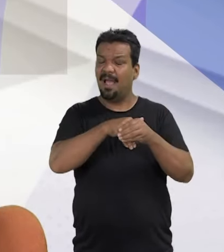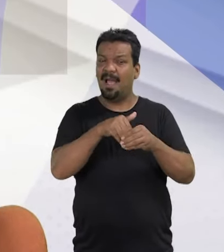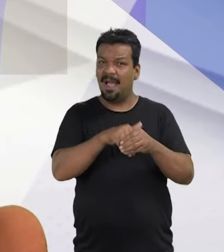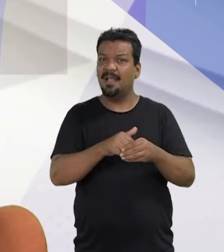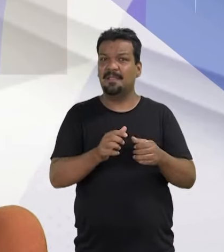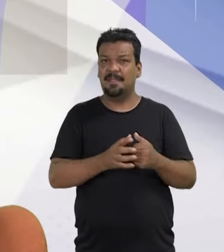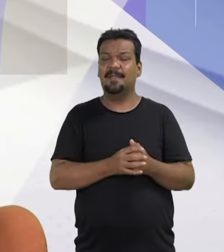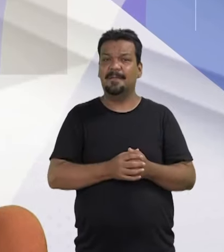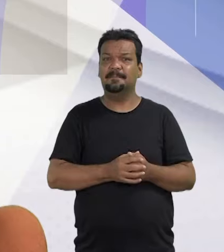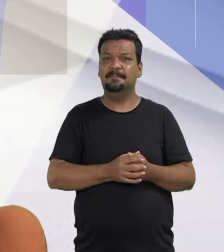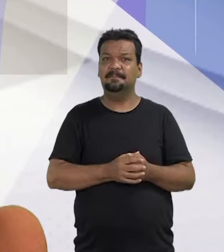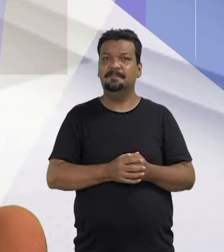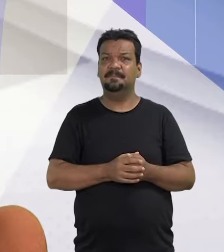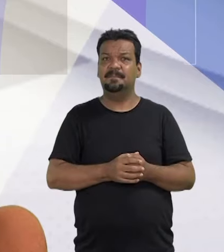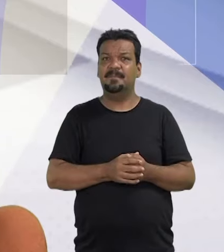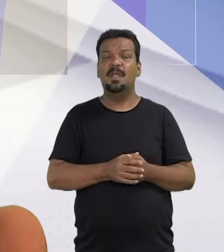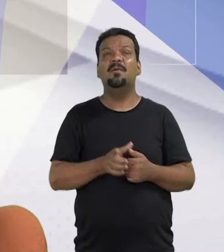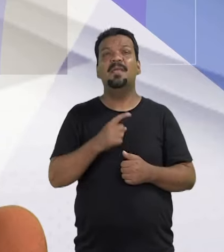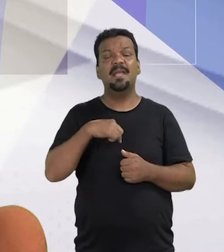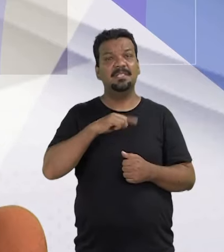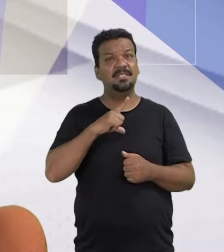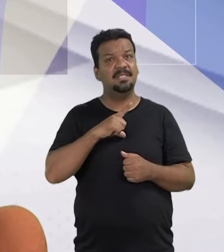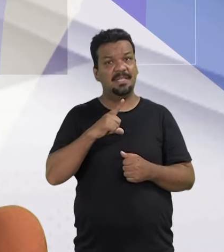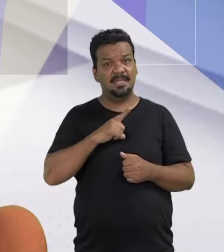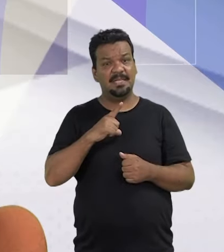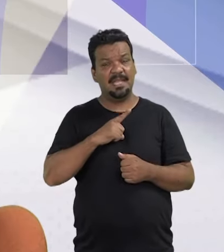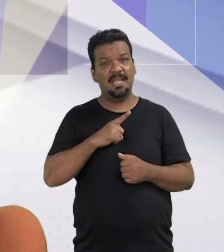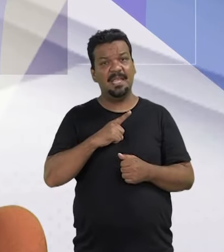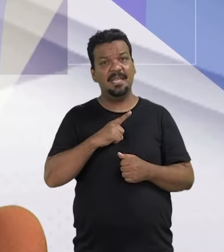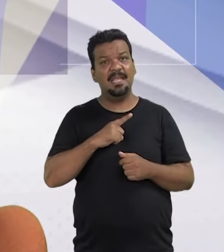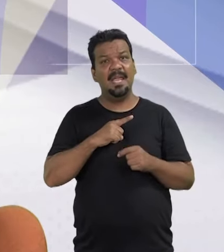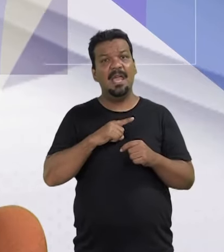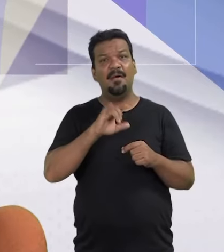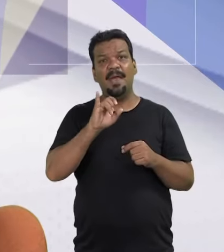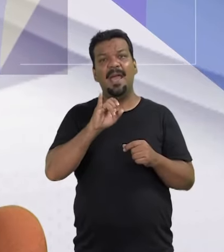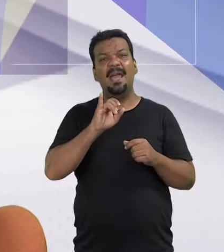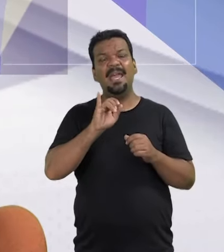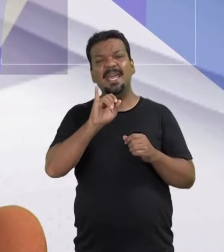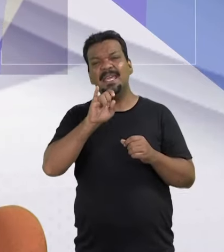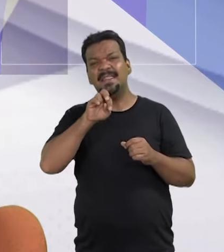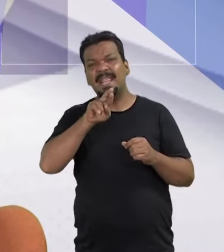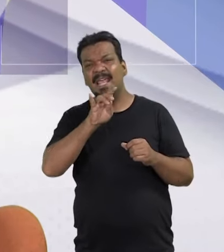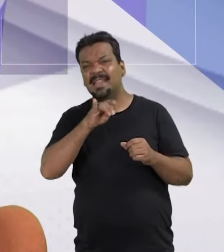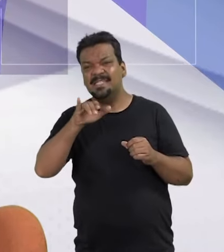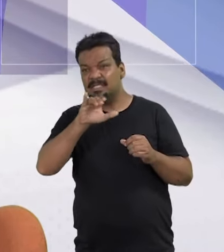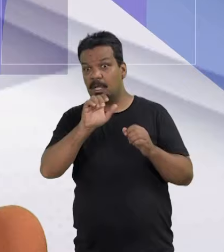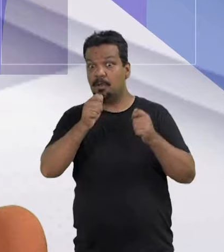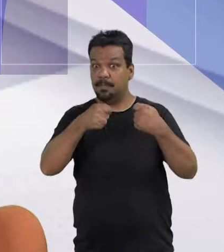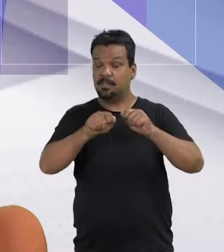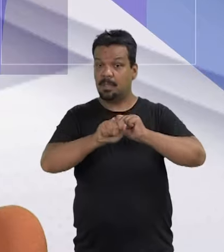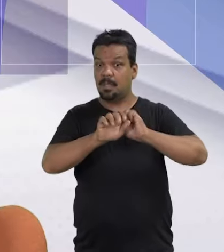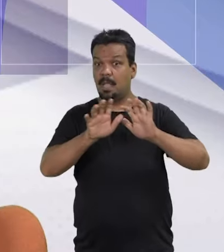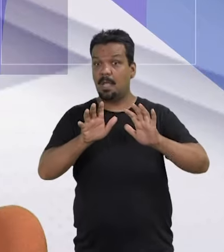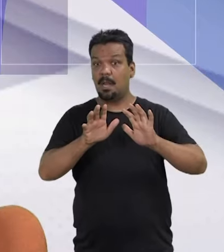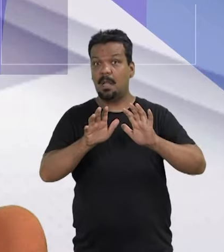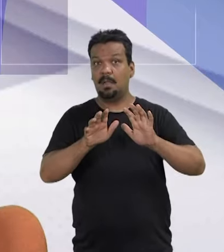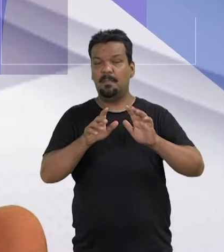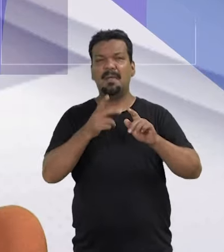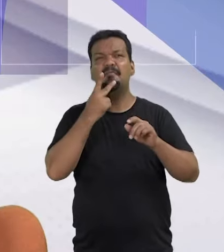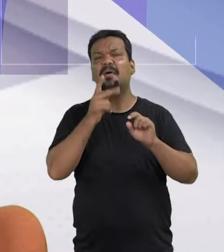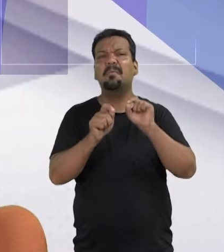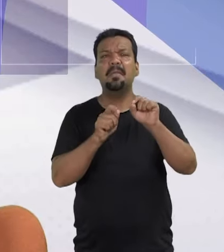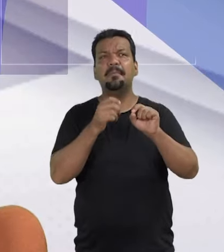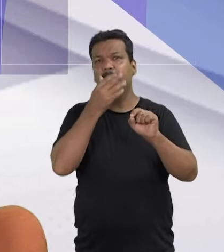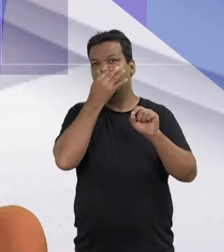candidatar. O que a gente tem é uma interdição, e isso é preciso ficar muito claro, porque